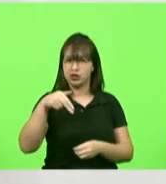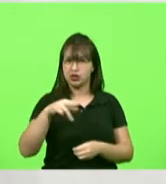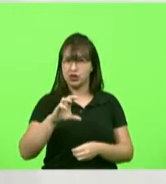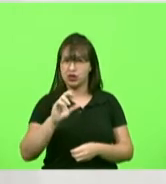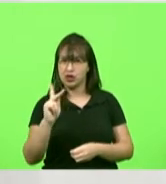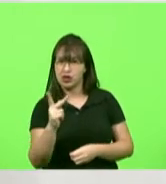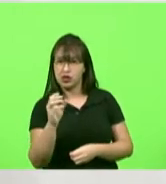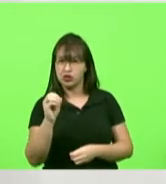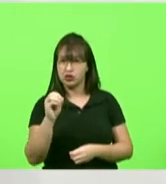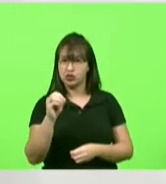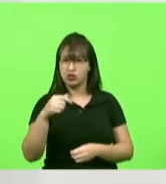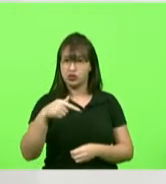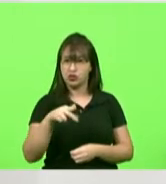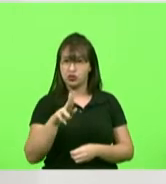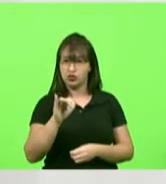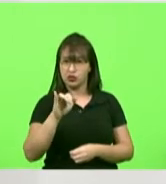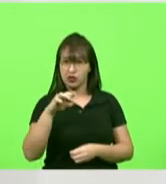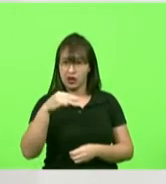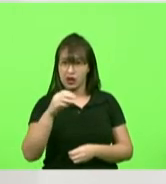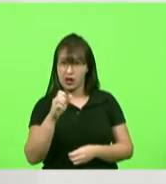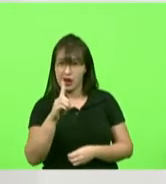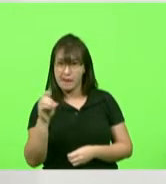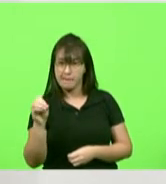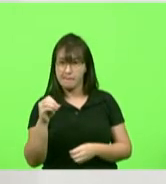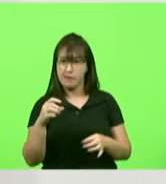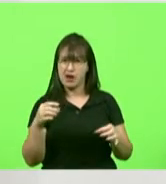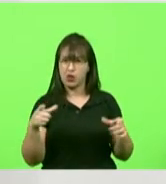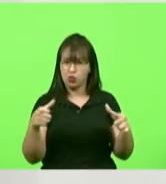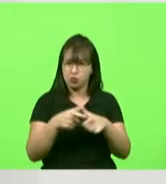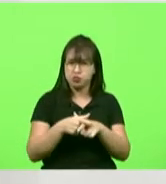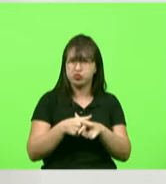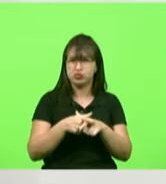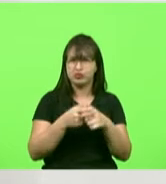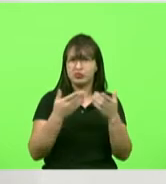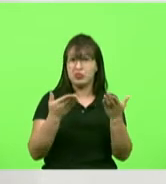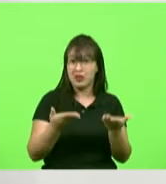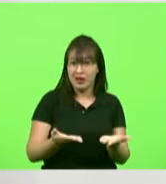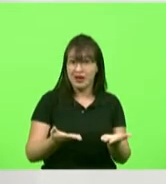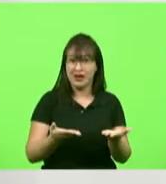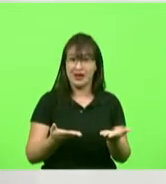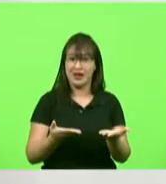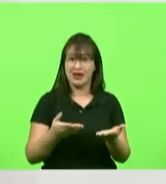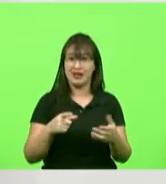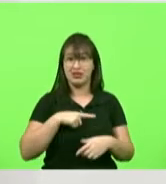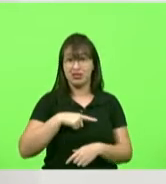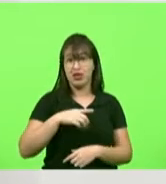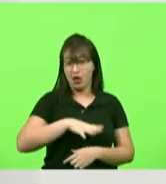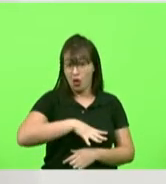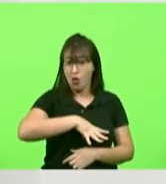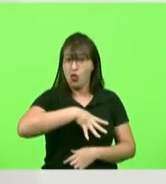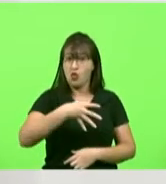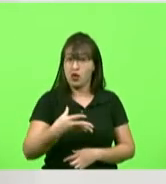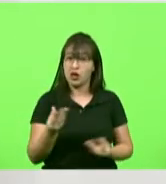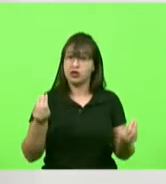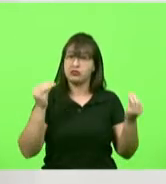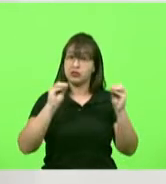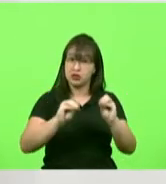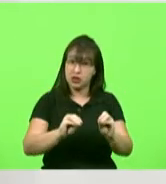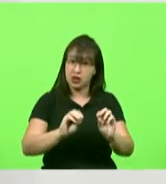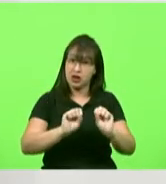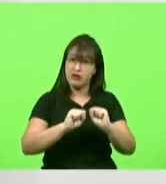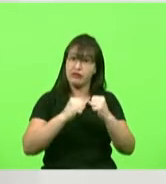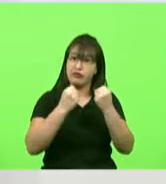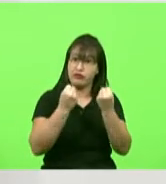multiplicando no Brasil todos os prefeitos que tiveram a coragem a coragem mesmo de enfrentar os